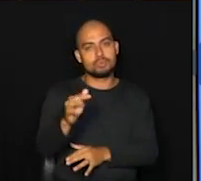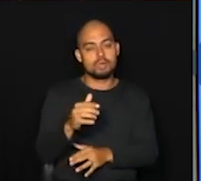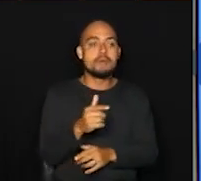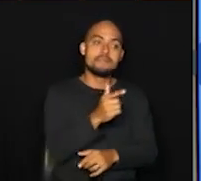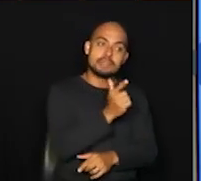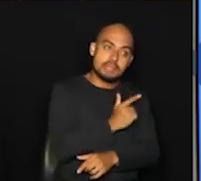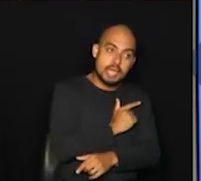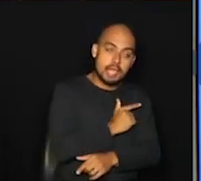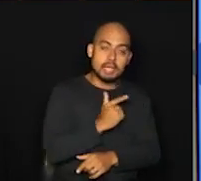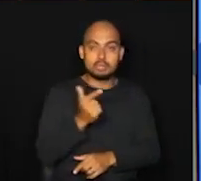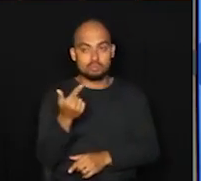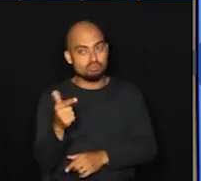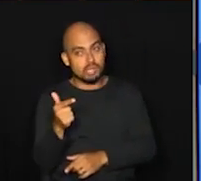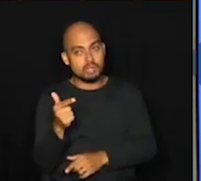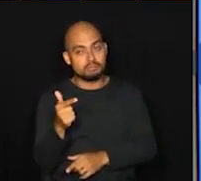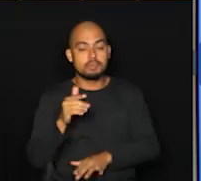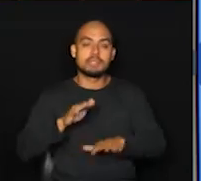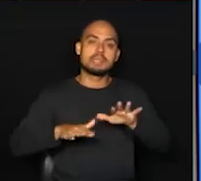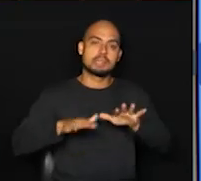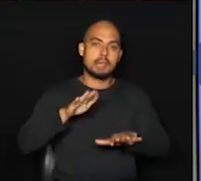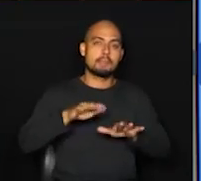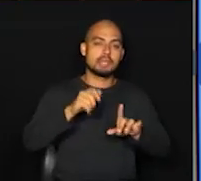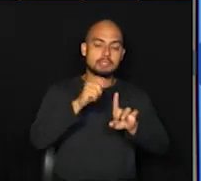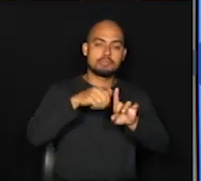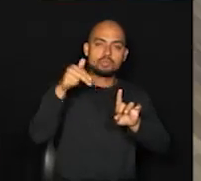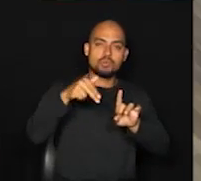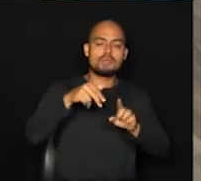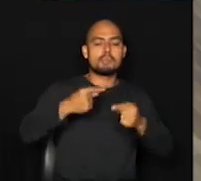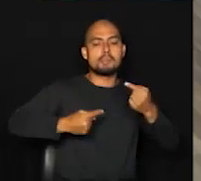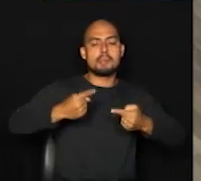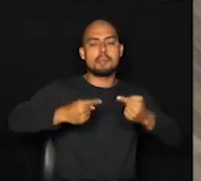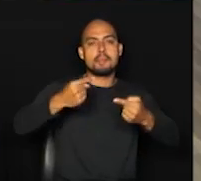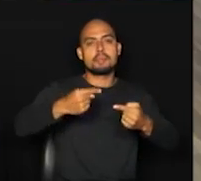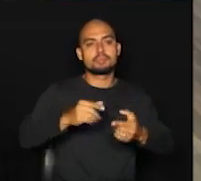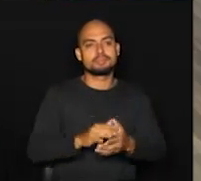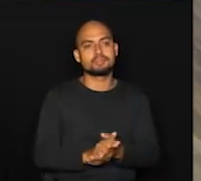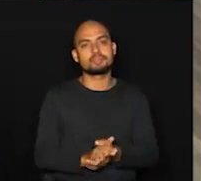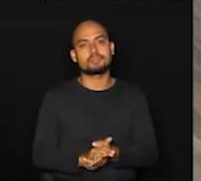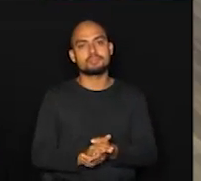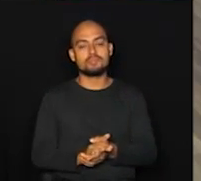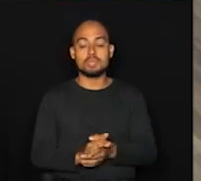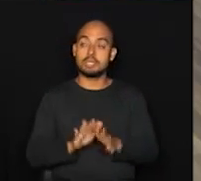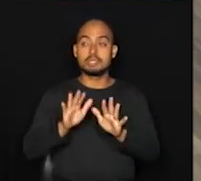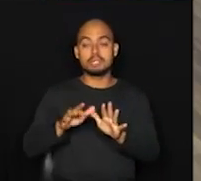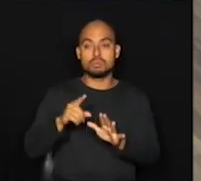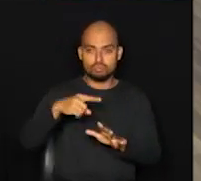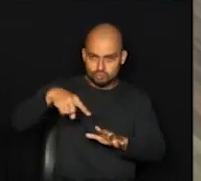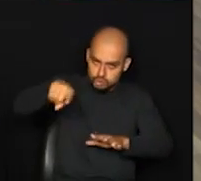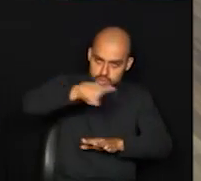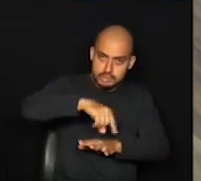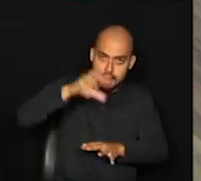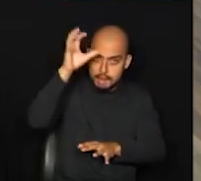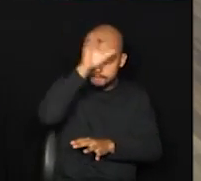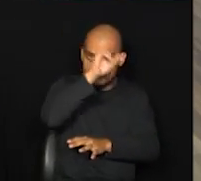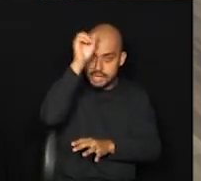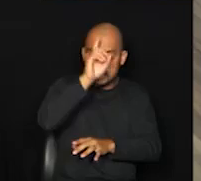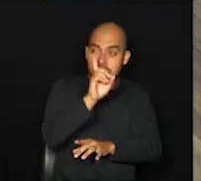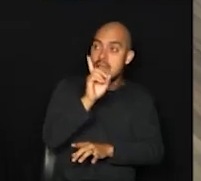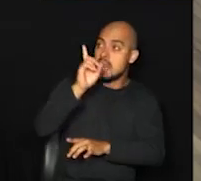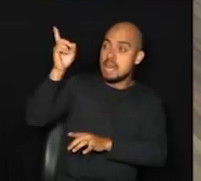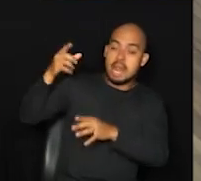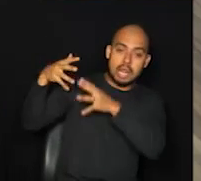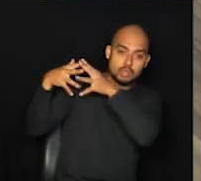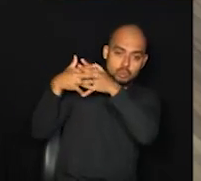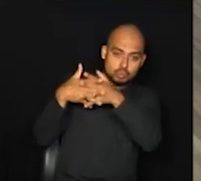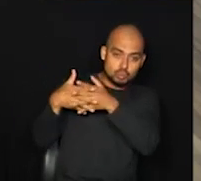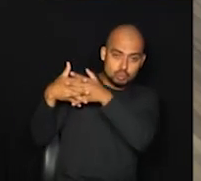ou não, tudo isso vai ser elaborado agora em novembro. Que sirva de lição tudo o que está acontecendo na Europa, nos Estados Unidos, os